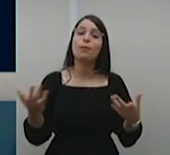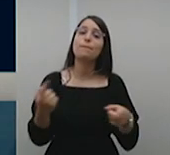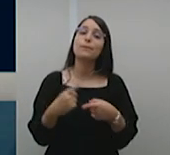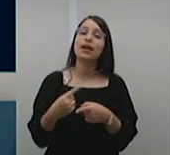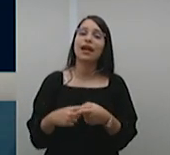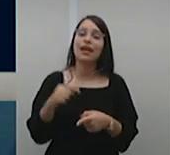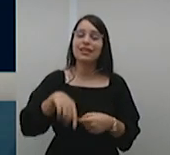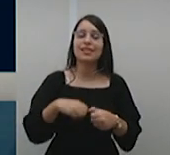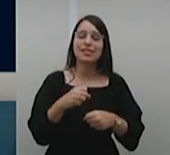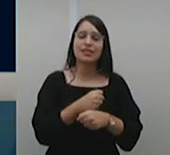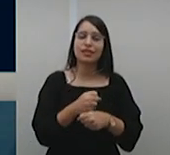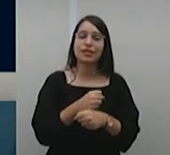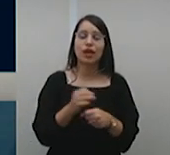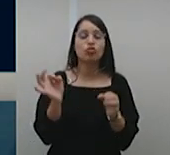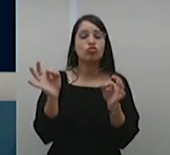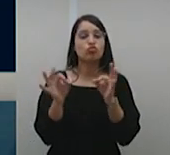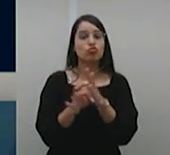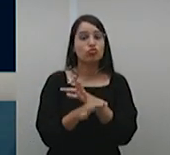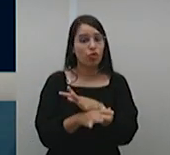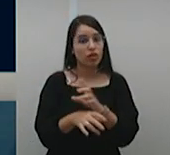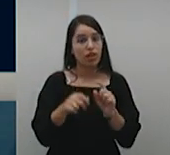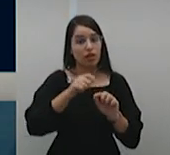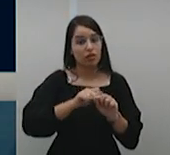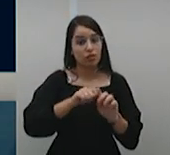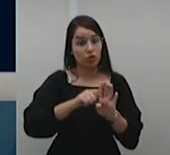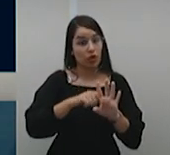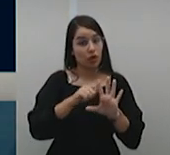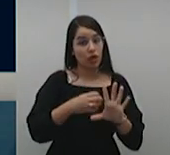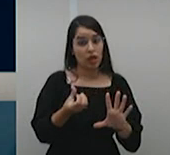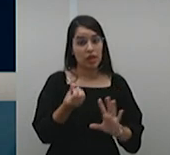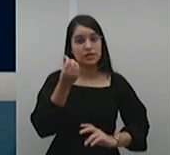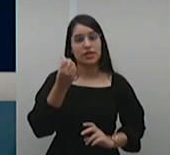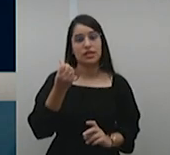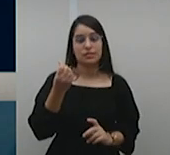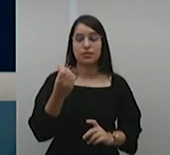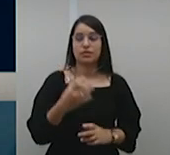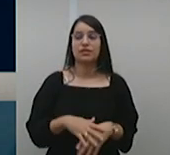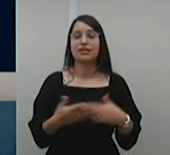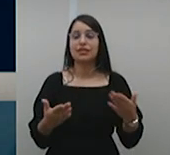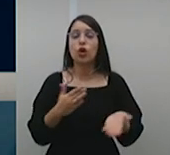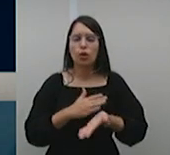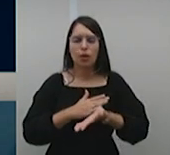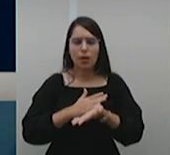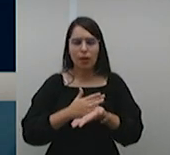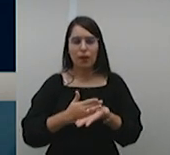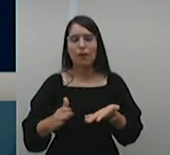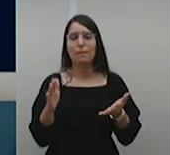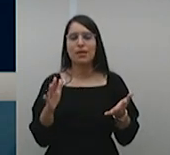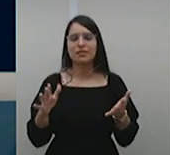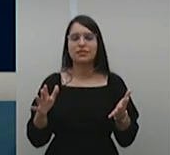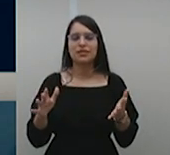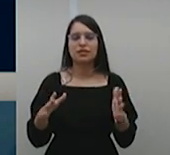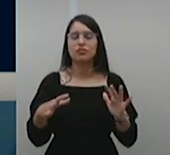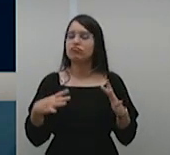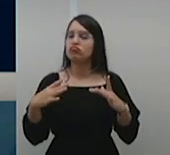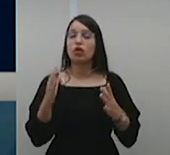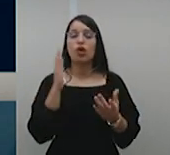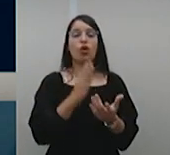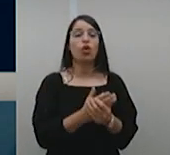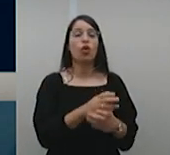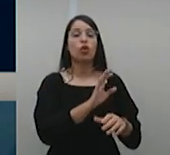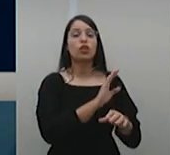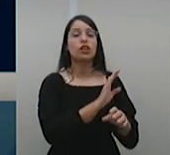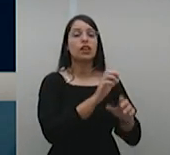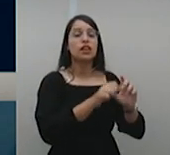próximo dia 2 de julho, terá início, então, o recesso desta Corte. E a partir desta data,